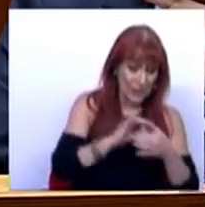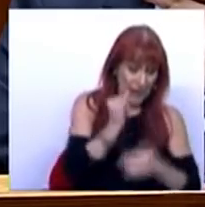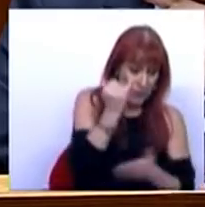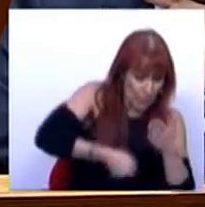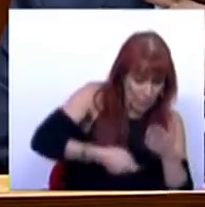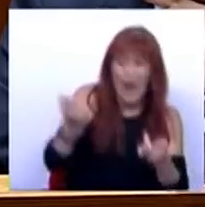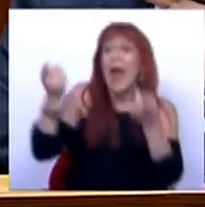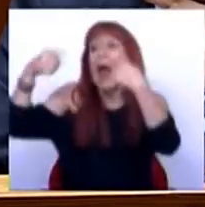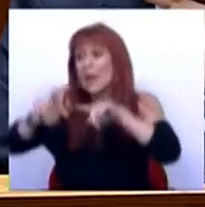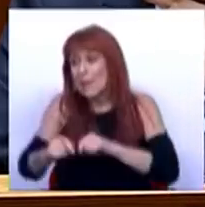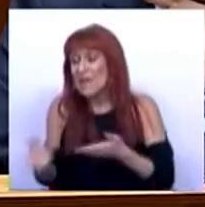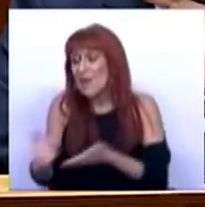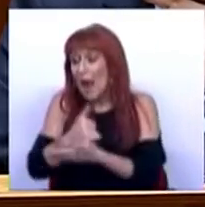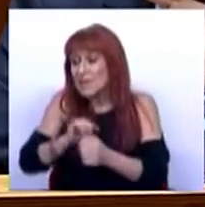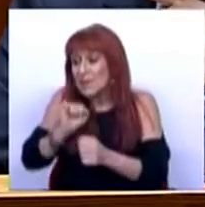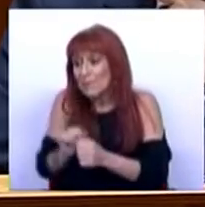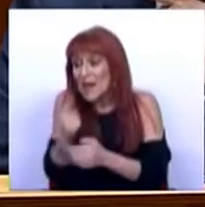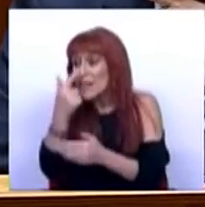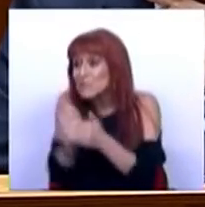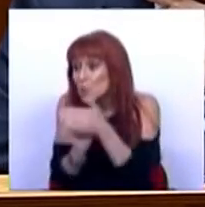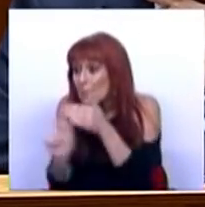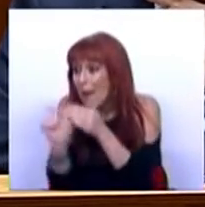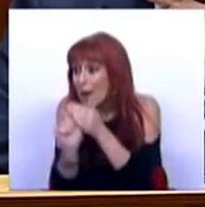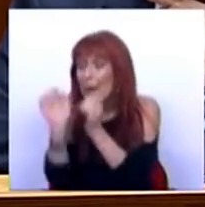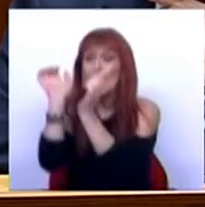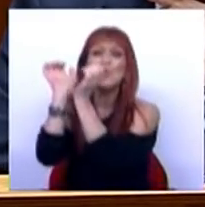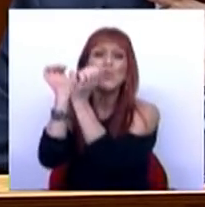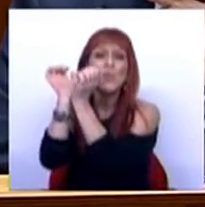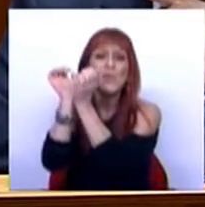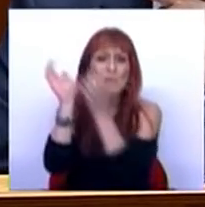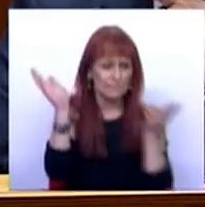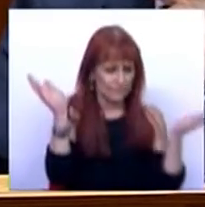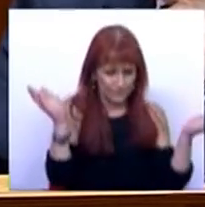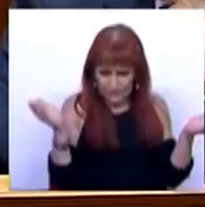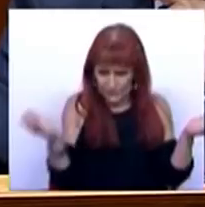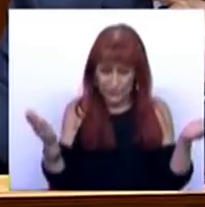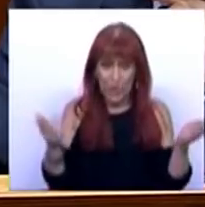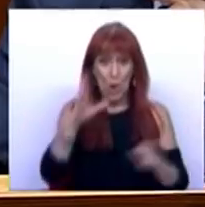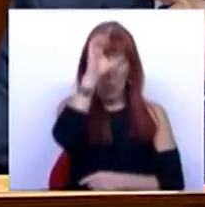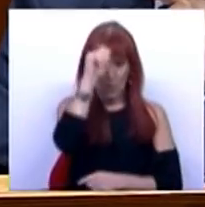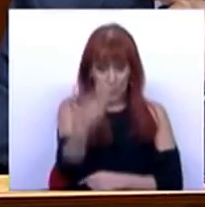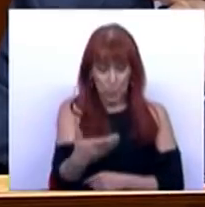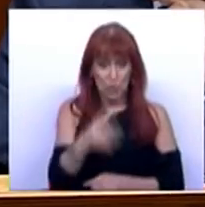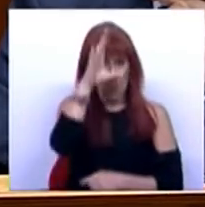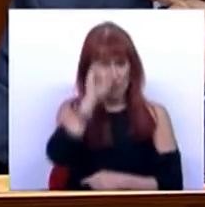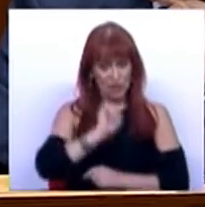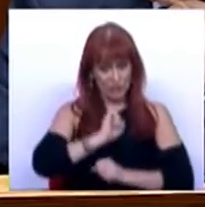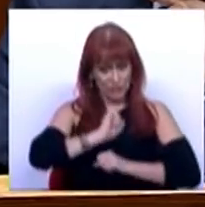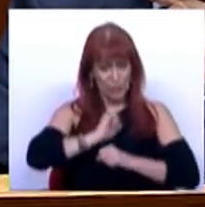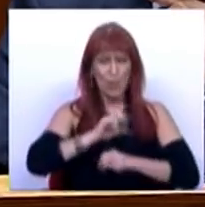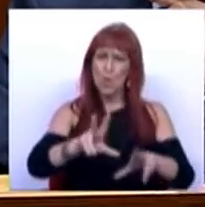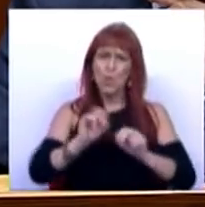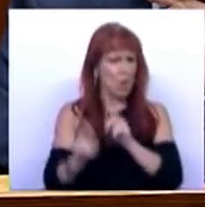mas também a receita proveniente das contribuições para a segurança social. Este governo, os meus governos,